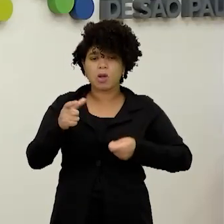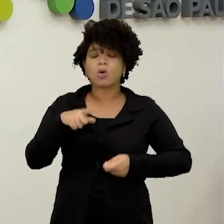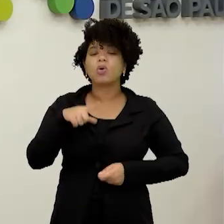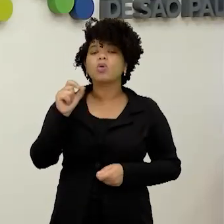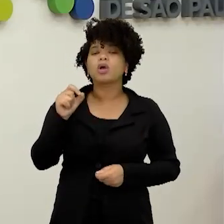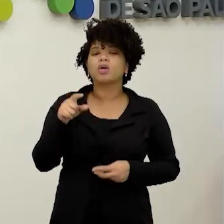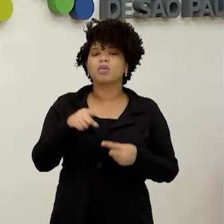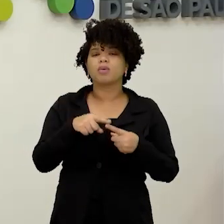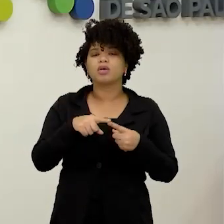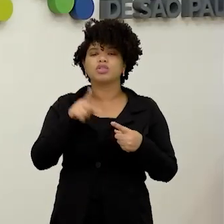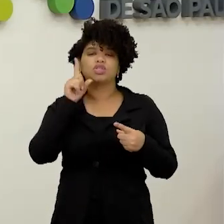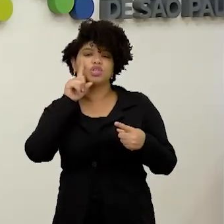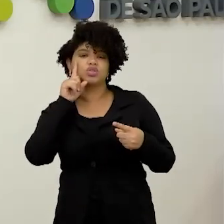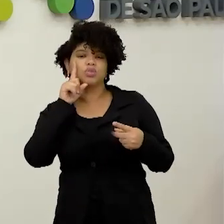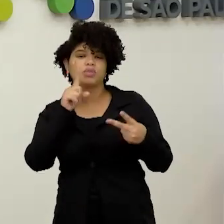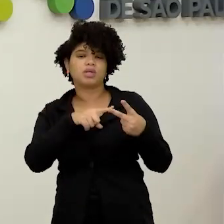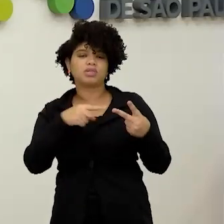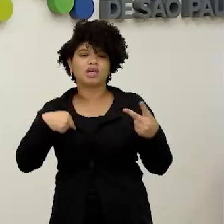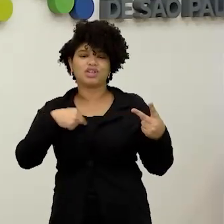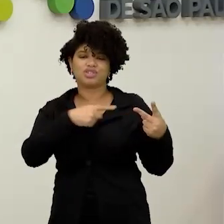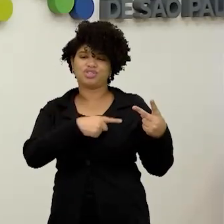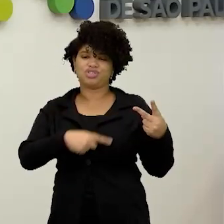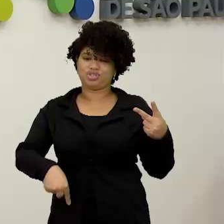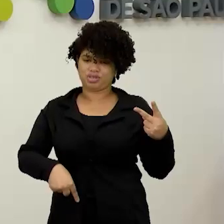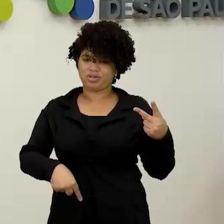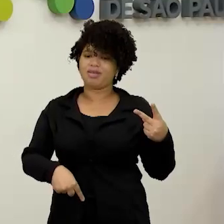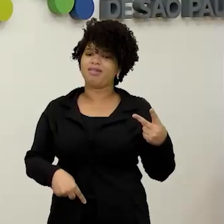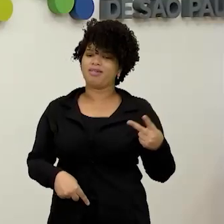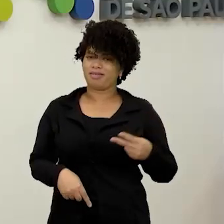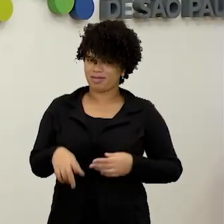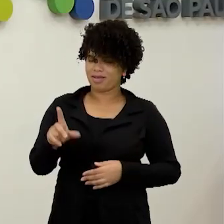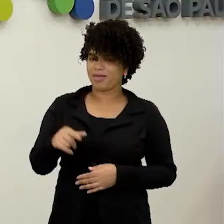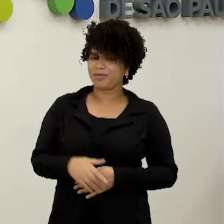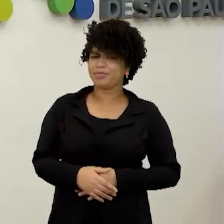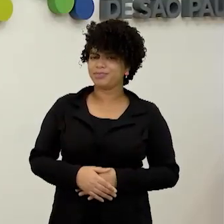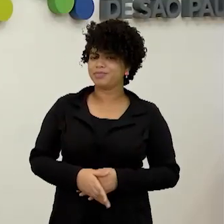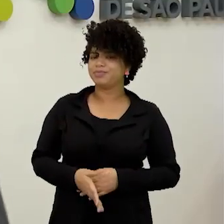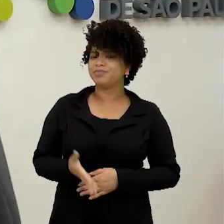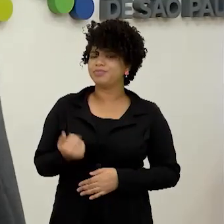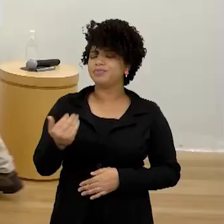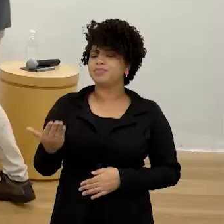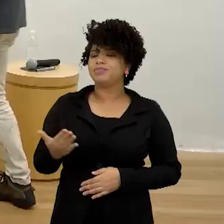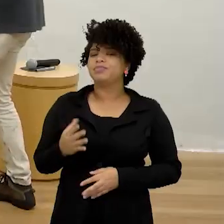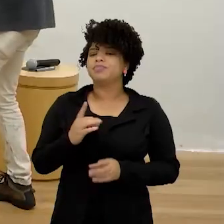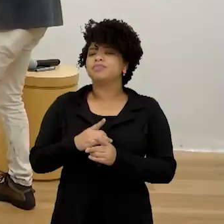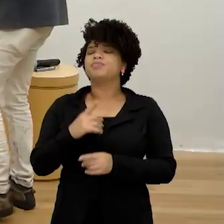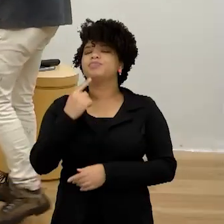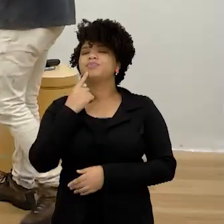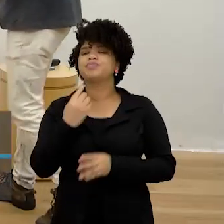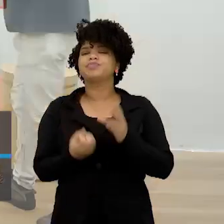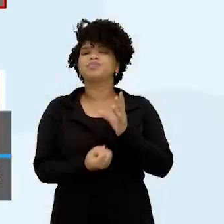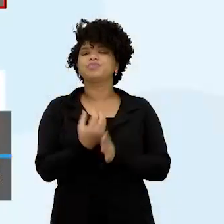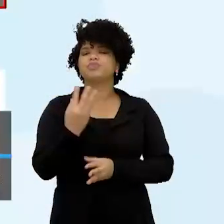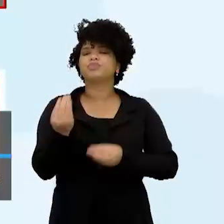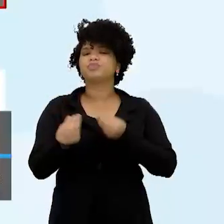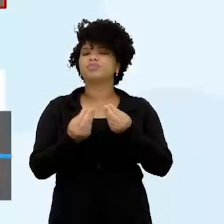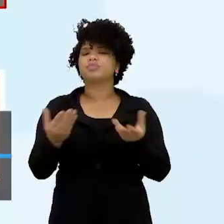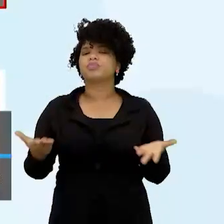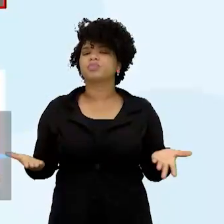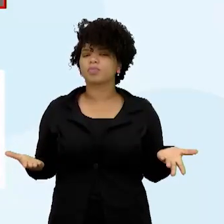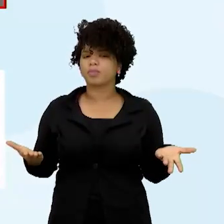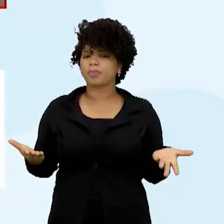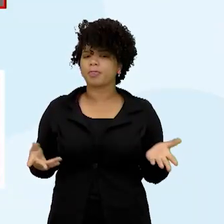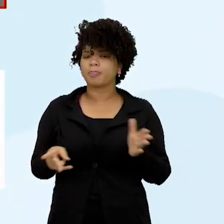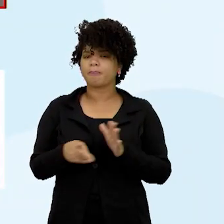que é os Estados Unidos e a China. Falando em China, vamos tentar descobrir como que surgiu aí a